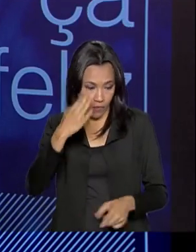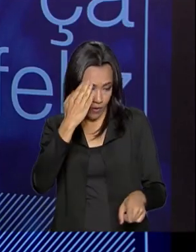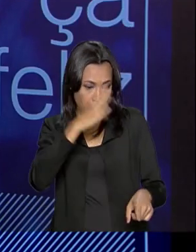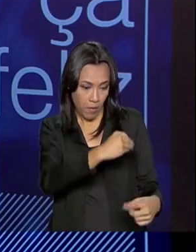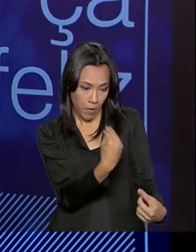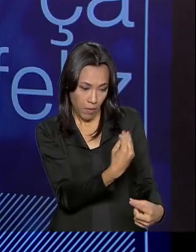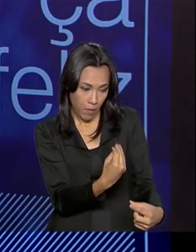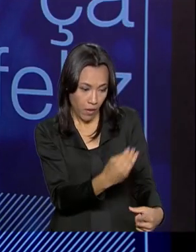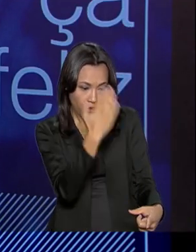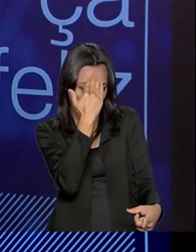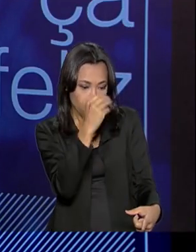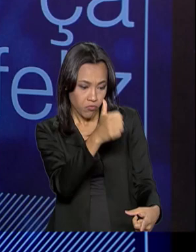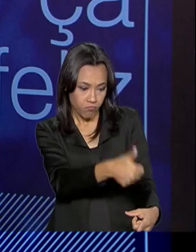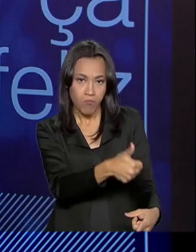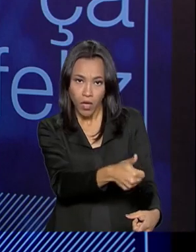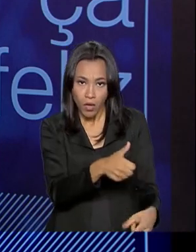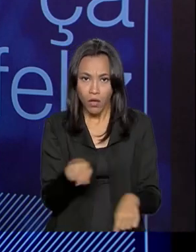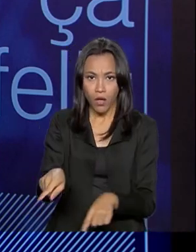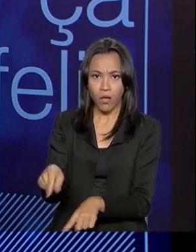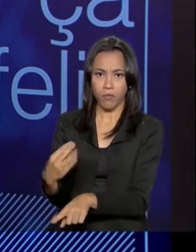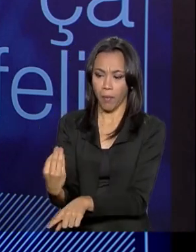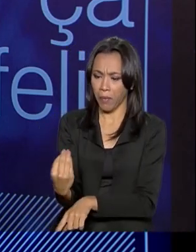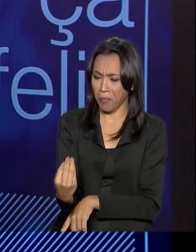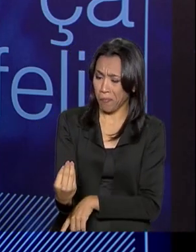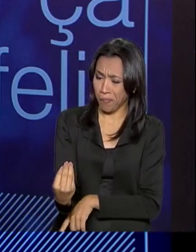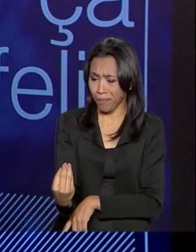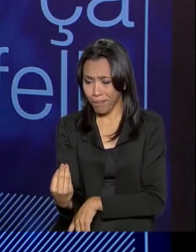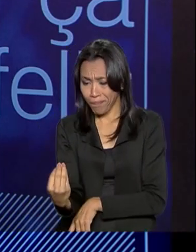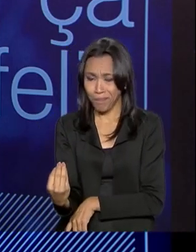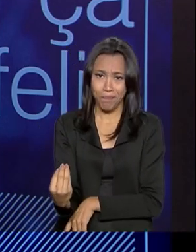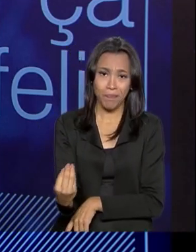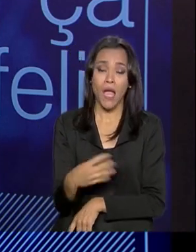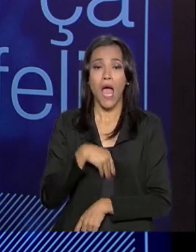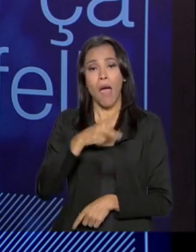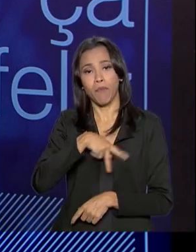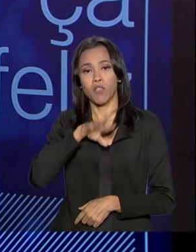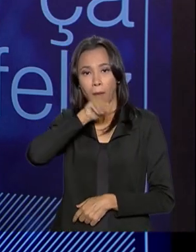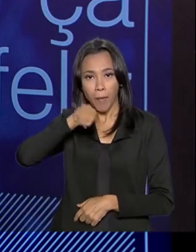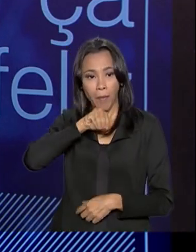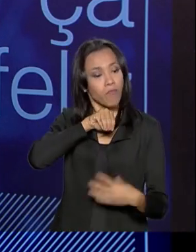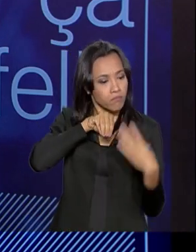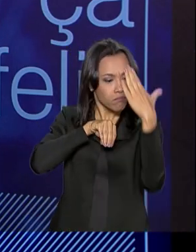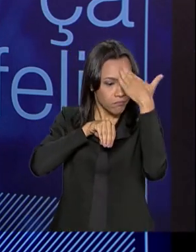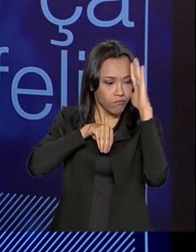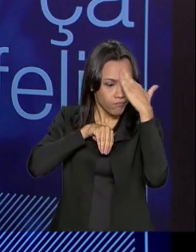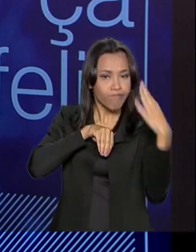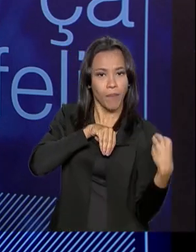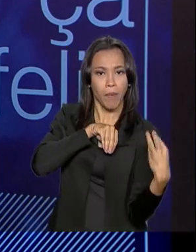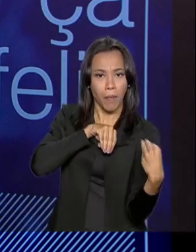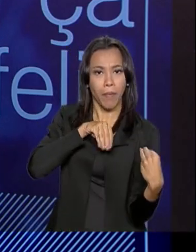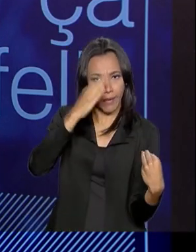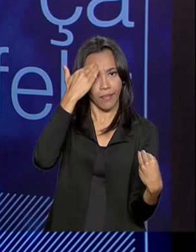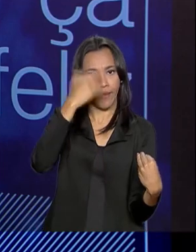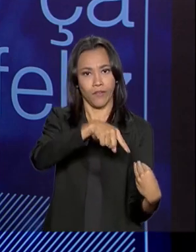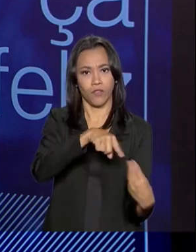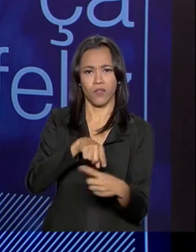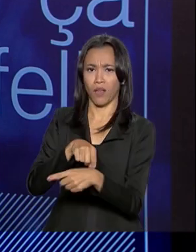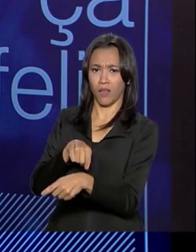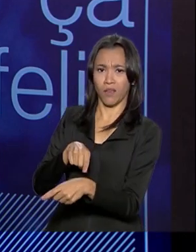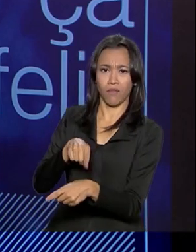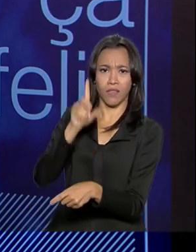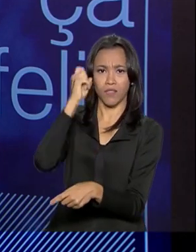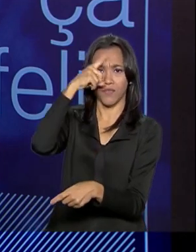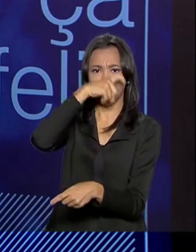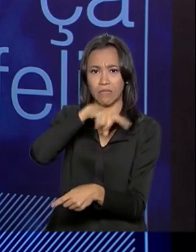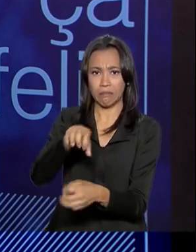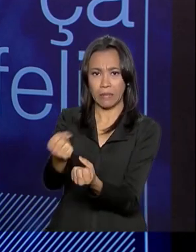fala, vai, vai, a criança vai entender melhor o a professora fala e a outra da família mais pobre vai ter muito